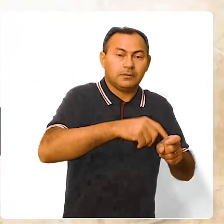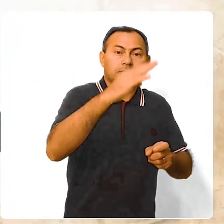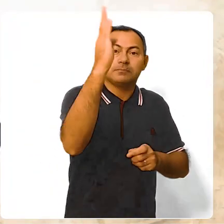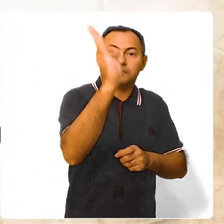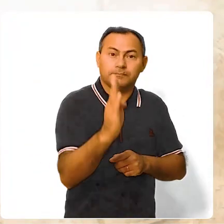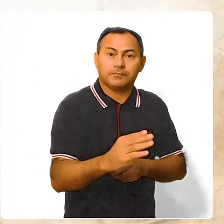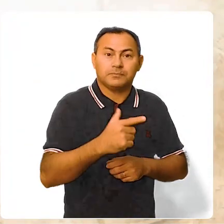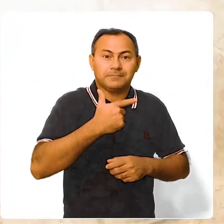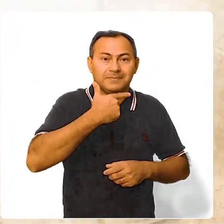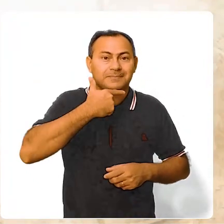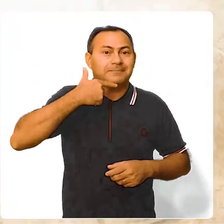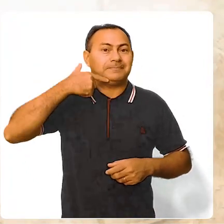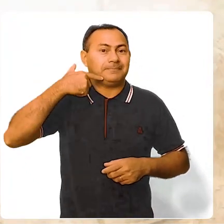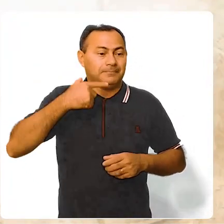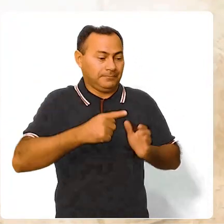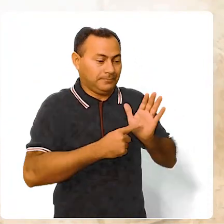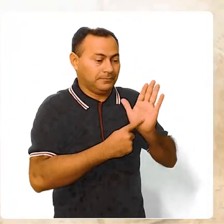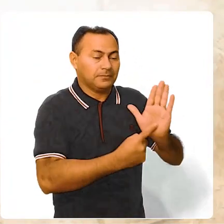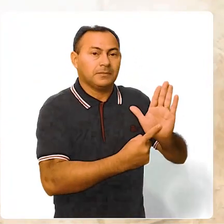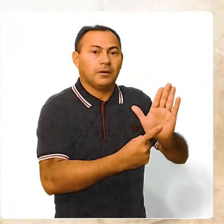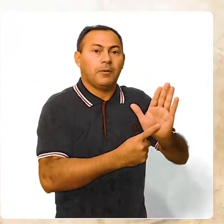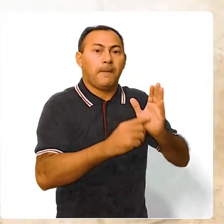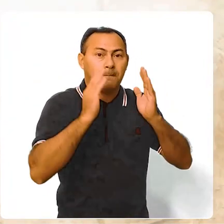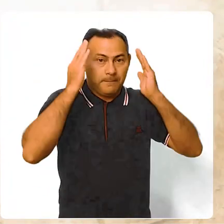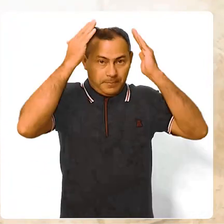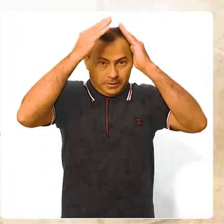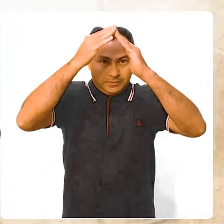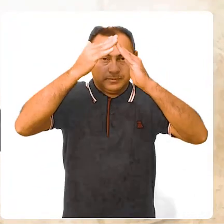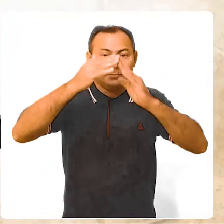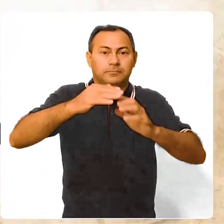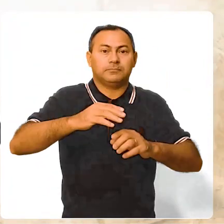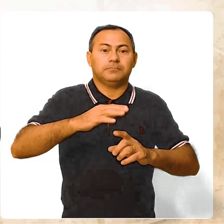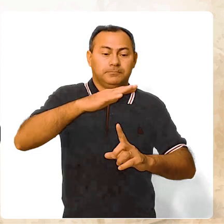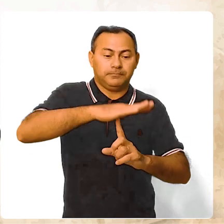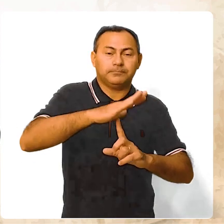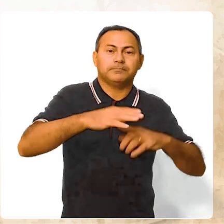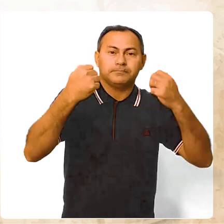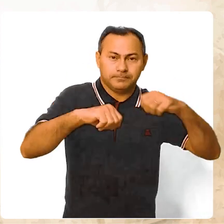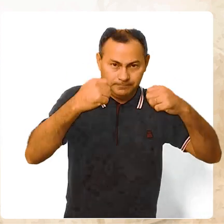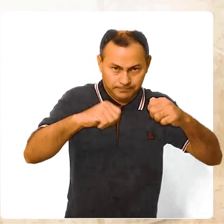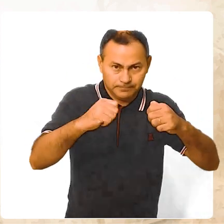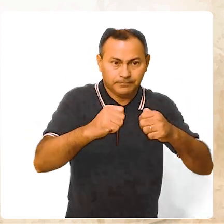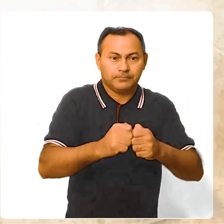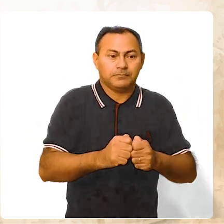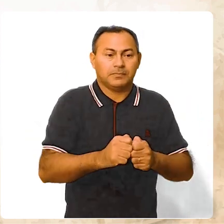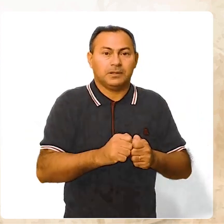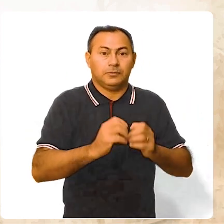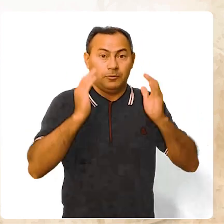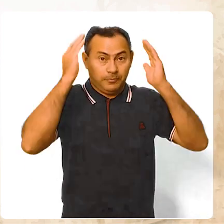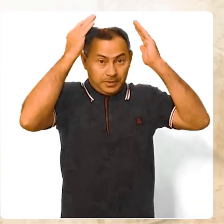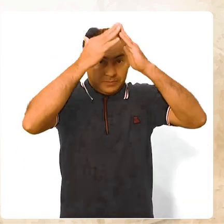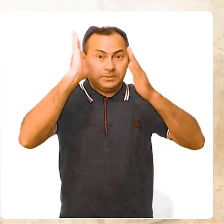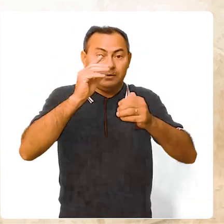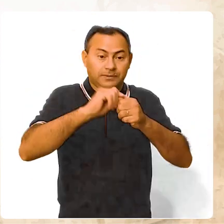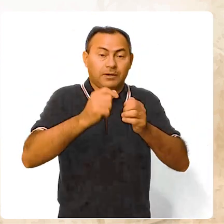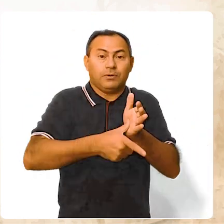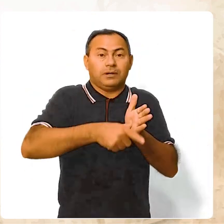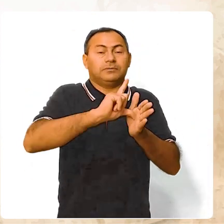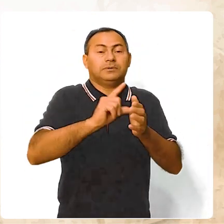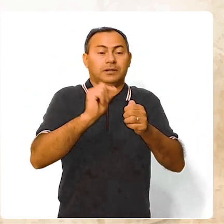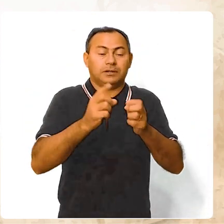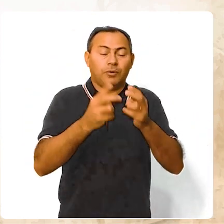ao Brasil, Dom Jeremias apresentou aos bispos do Paraná essa necessidade e eles, como já fizeram